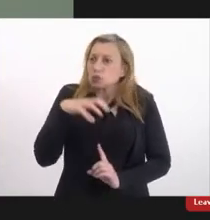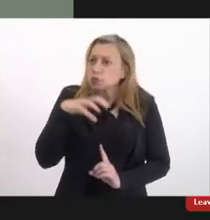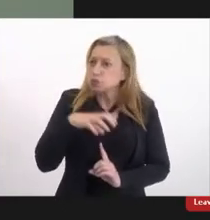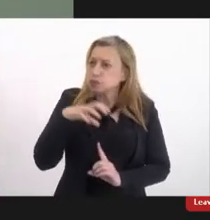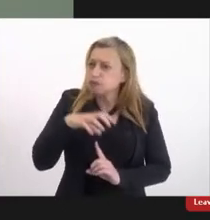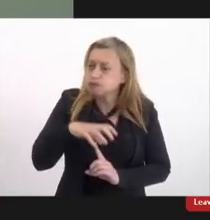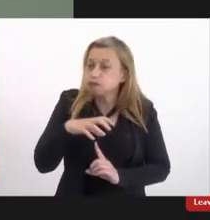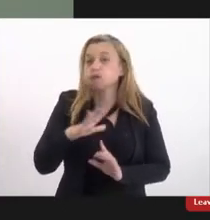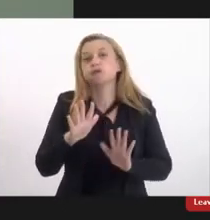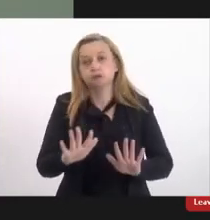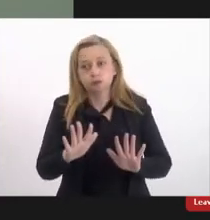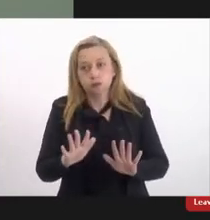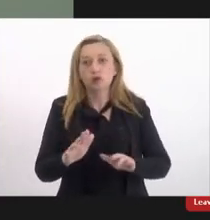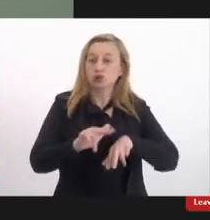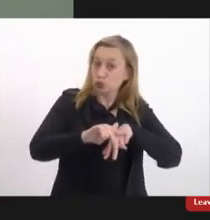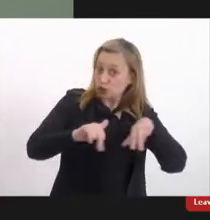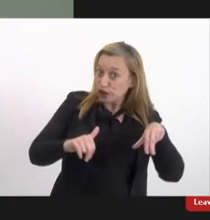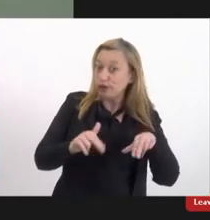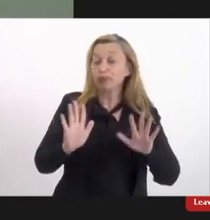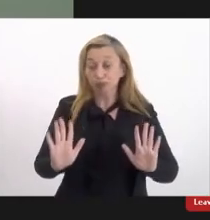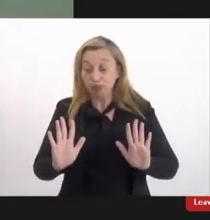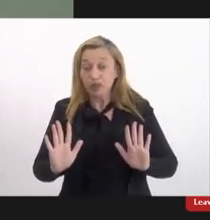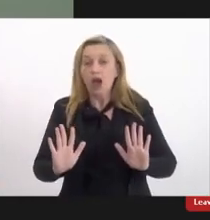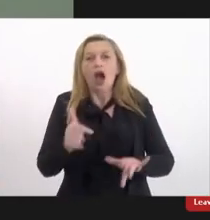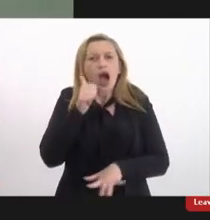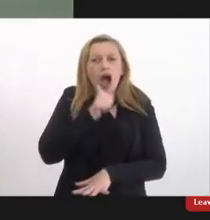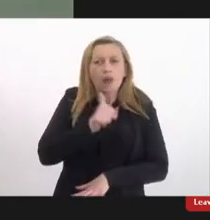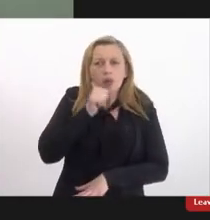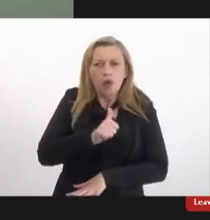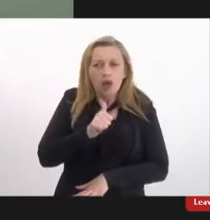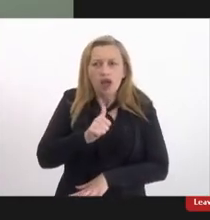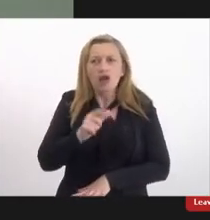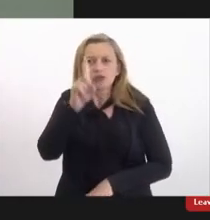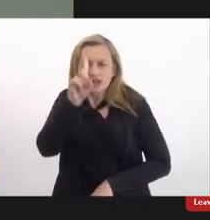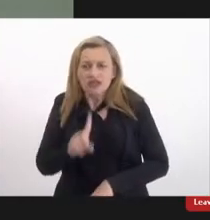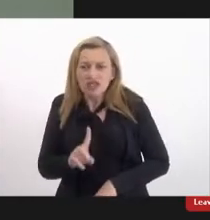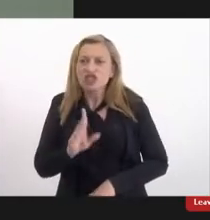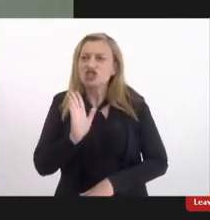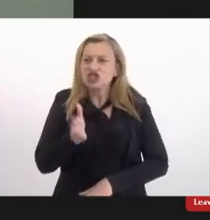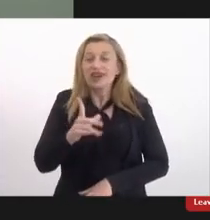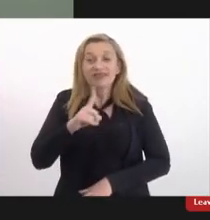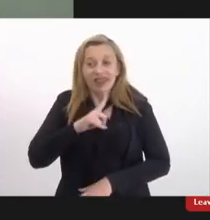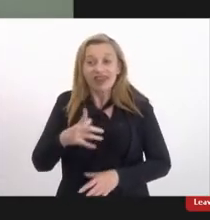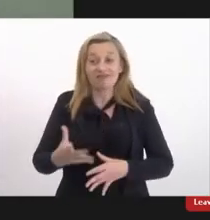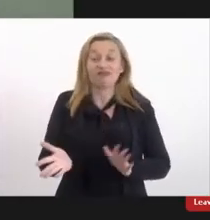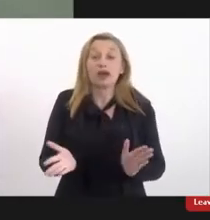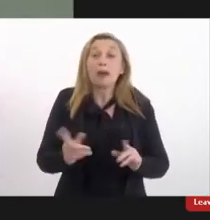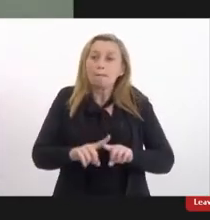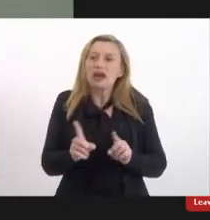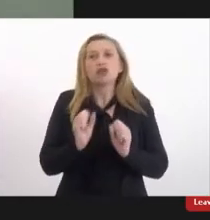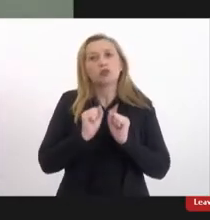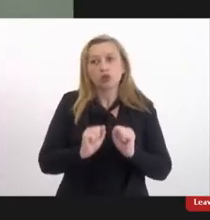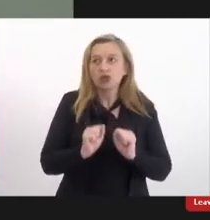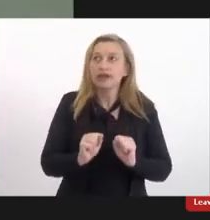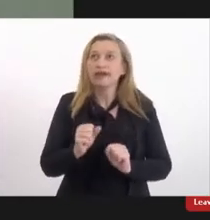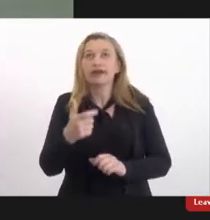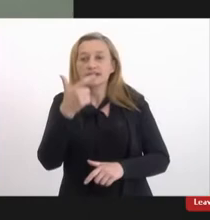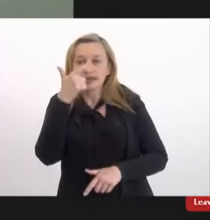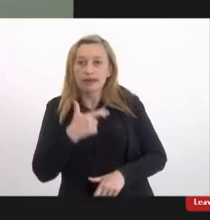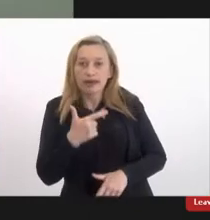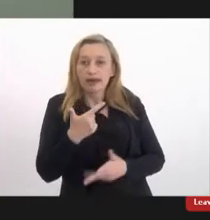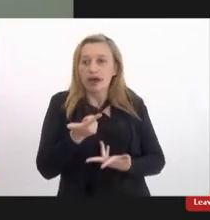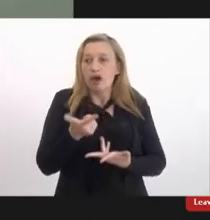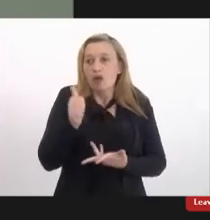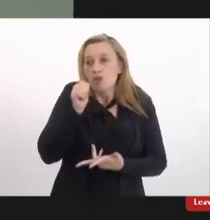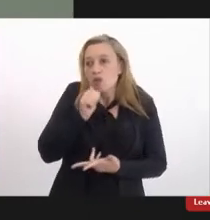claro, decorrente do gênero e a mulher com deficiência já tem isso sobreposto, mas eu poderia ser mulher,